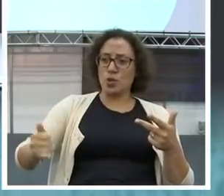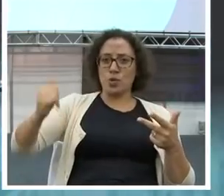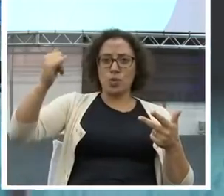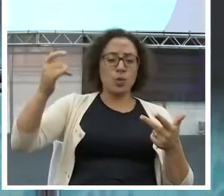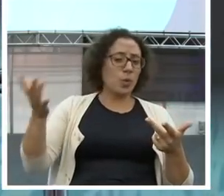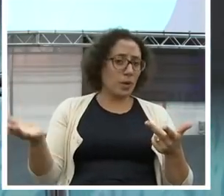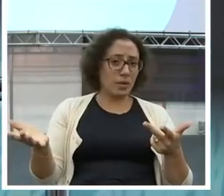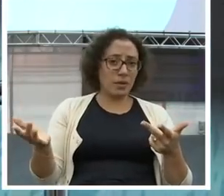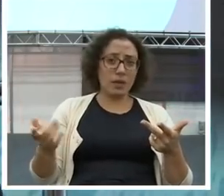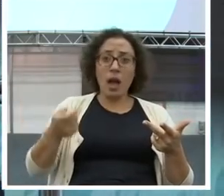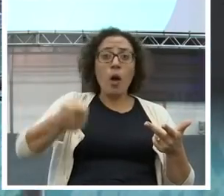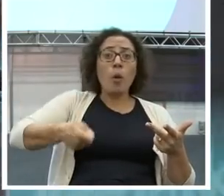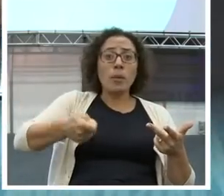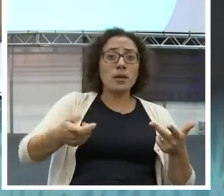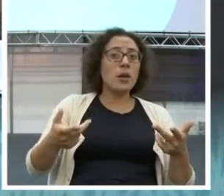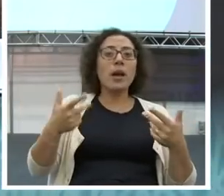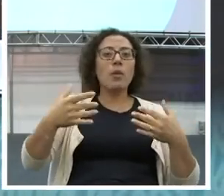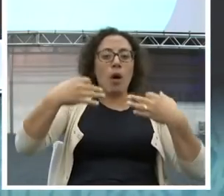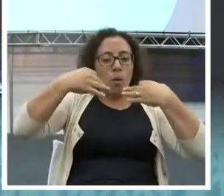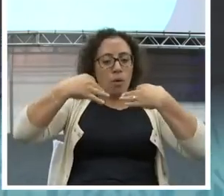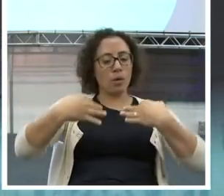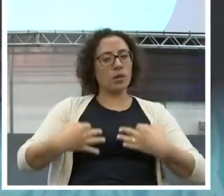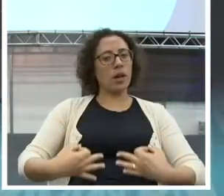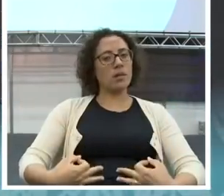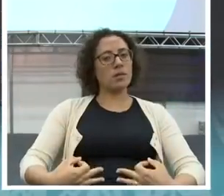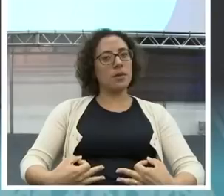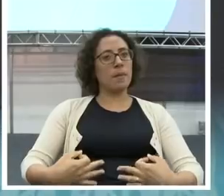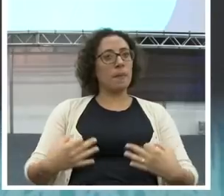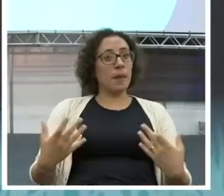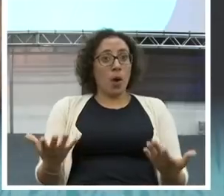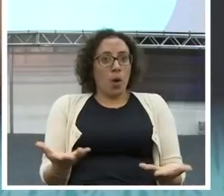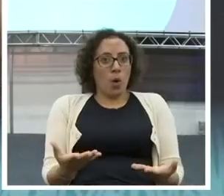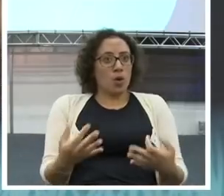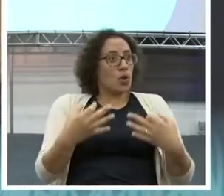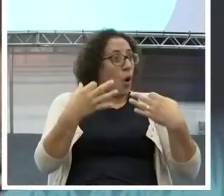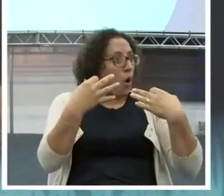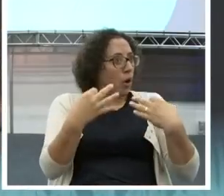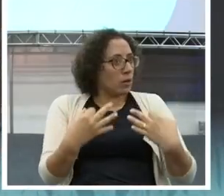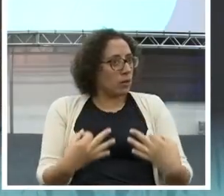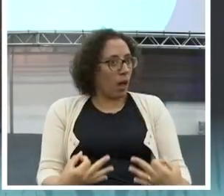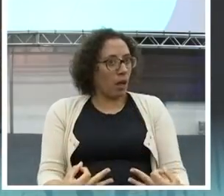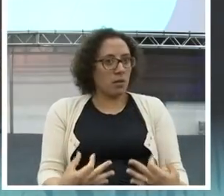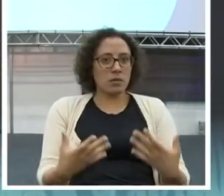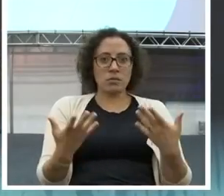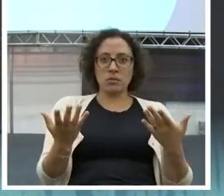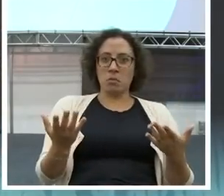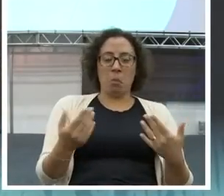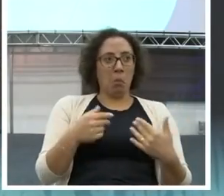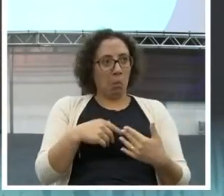É igual ser honesto. Ser honesto hoje virou uma grande virtude. Não, isso obrigação.